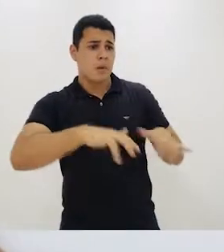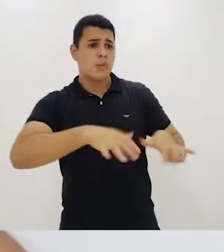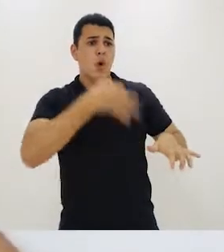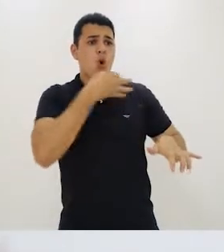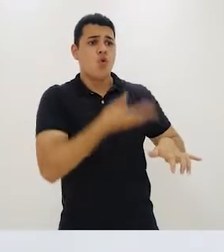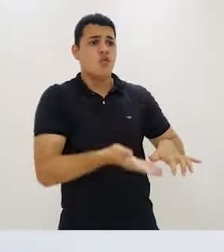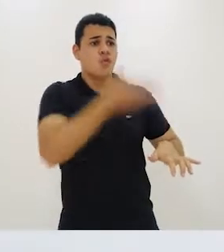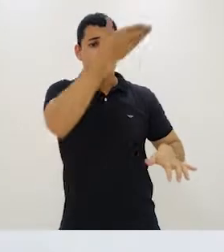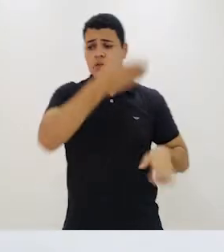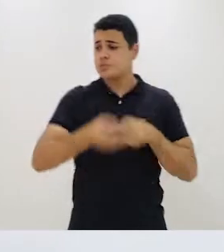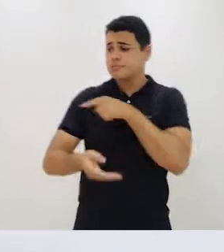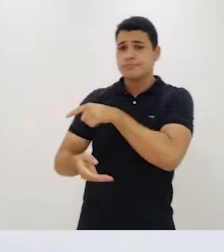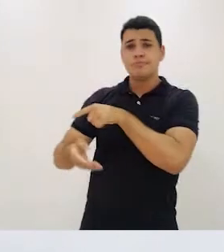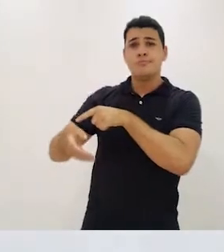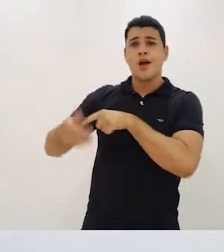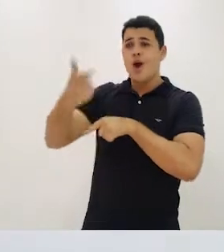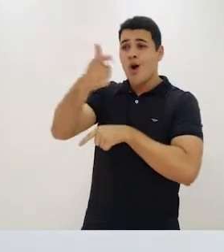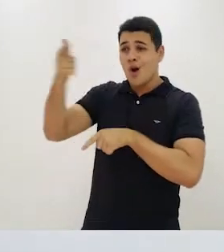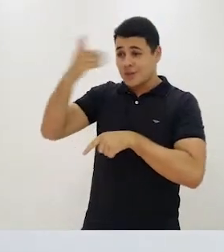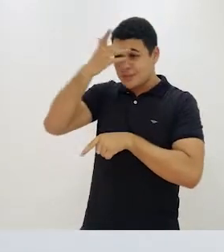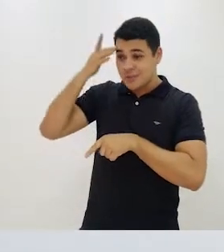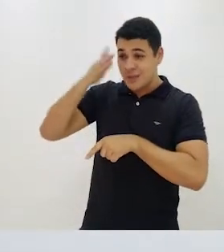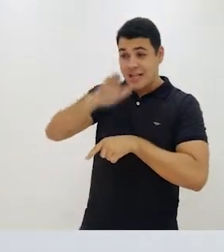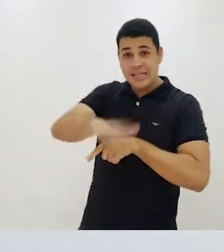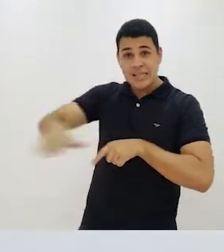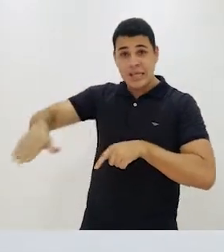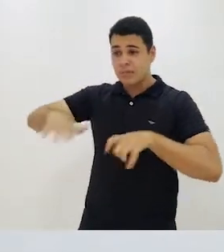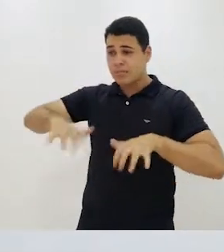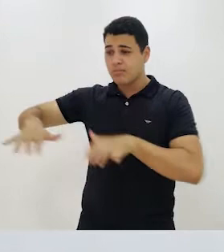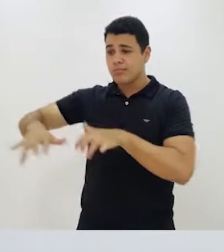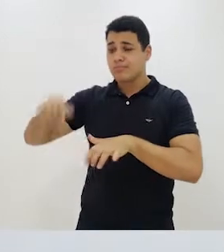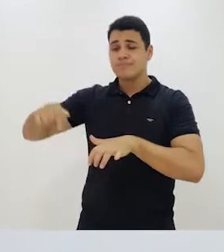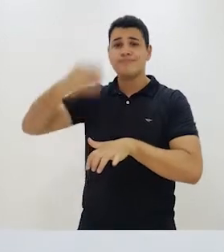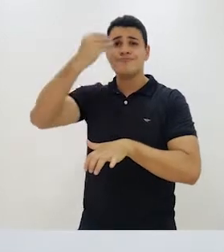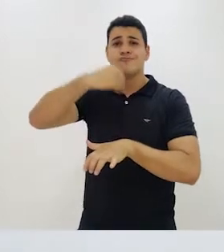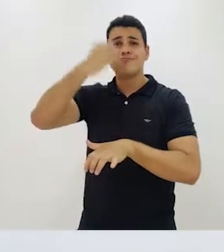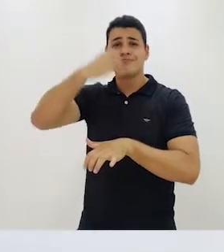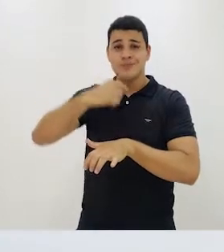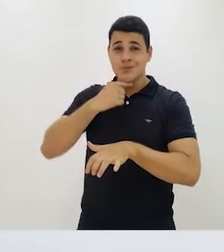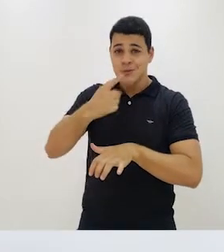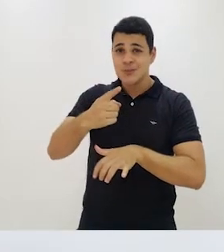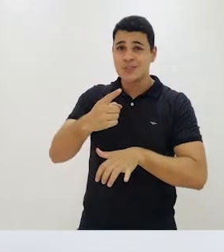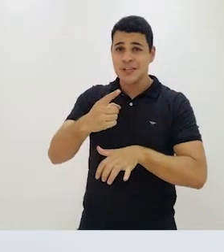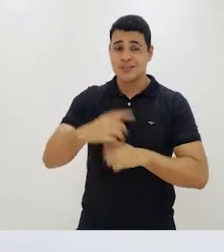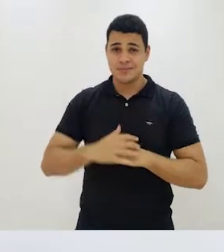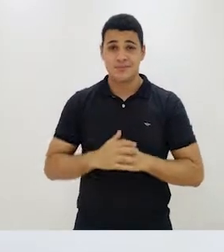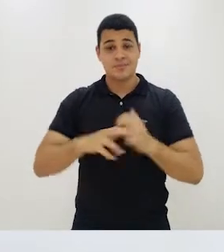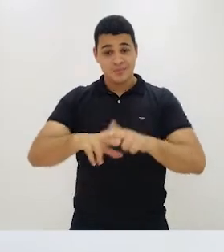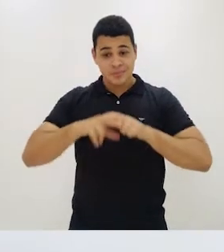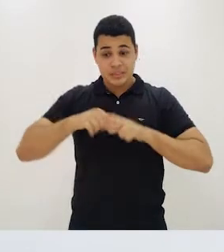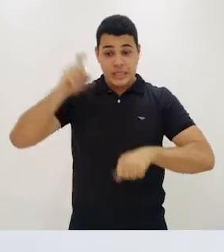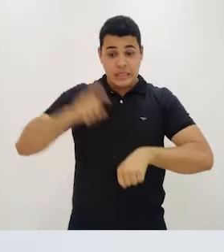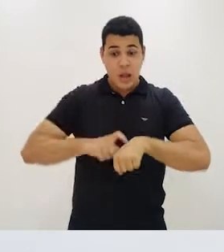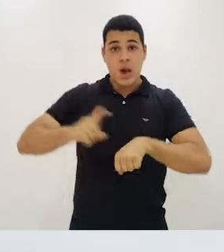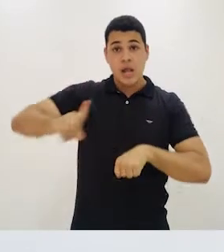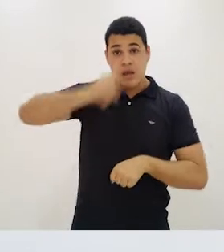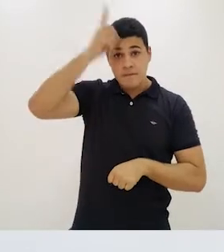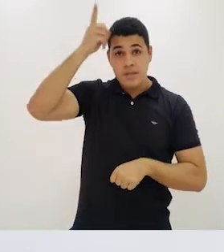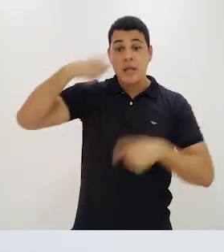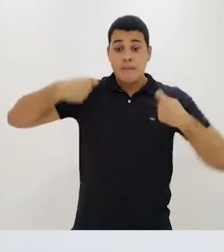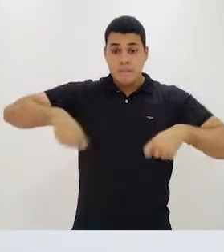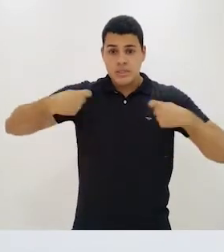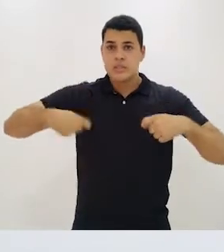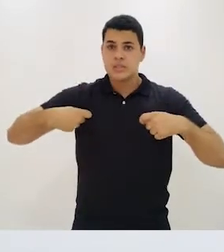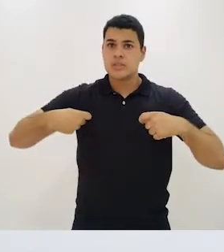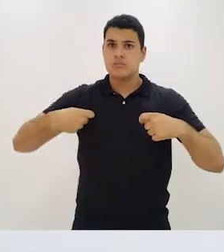as vozes das crianças. Então, a nossa improvisação, nossa criação de